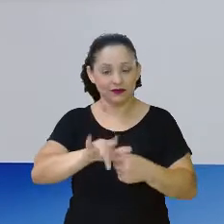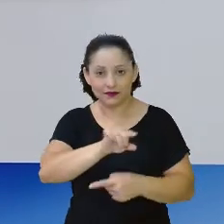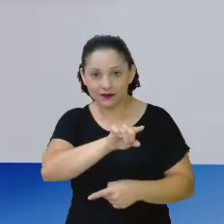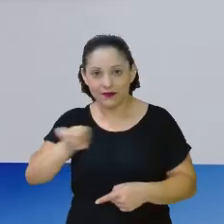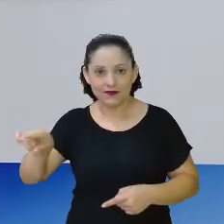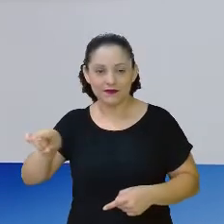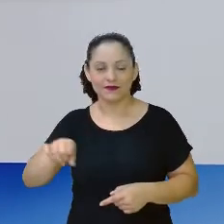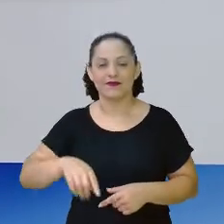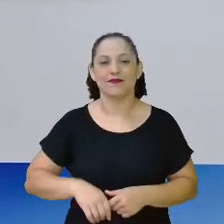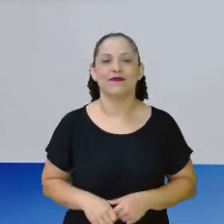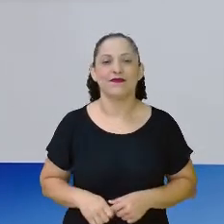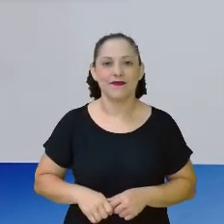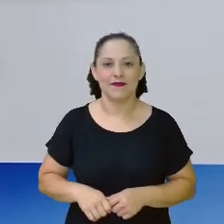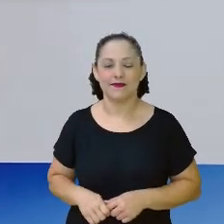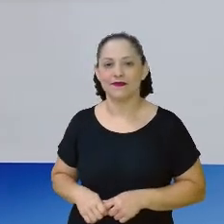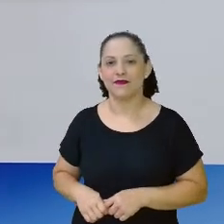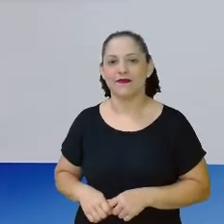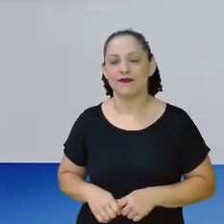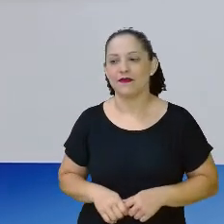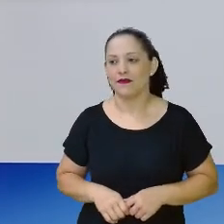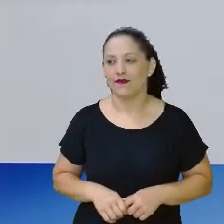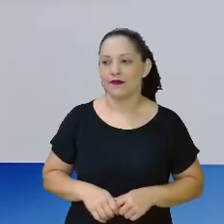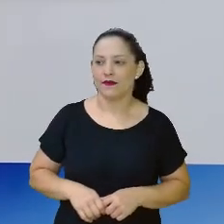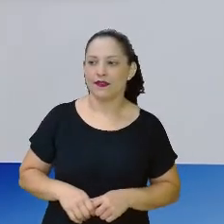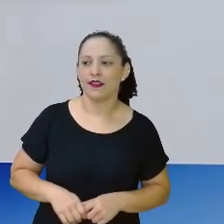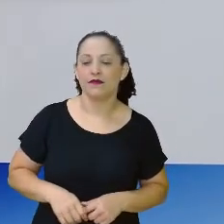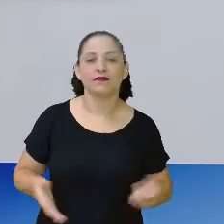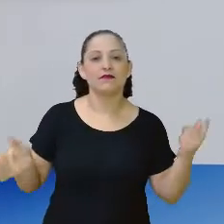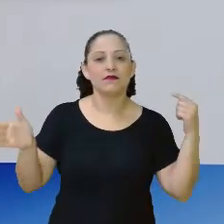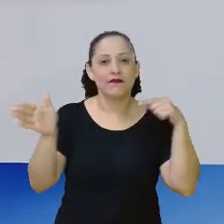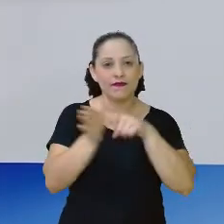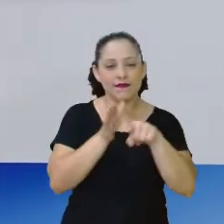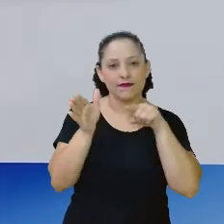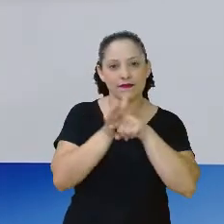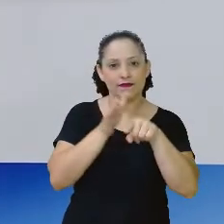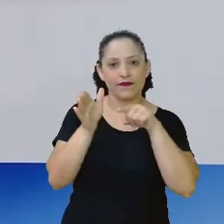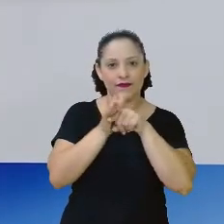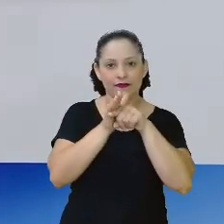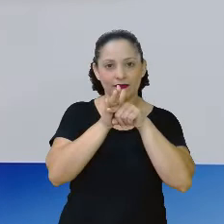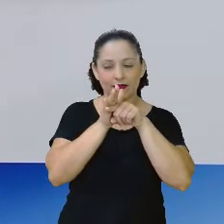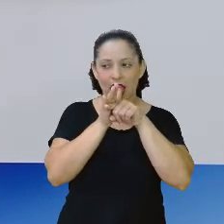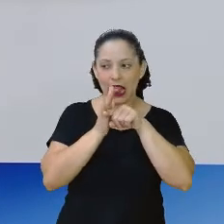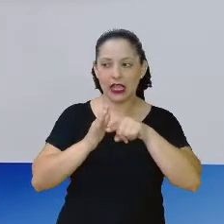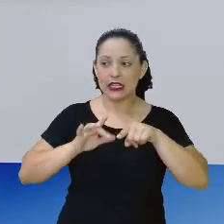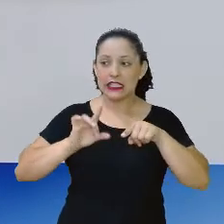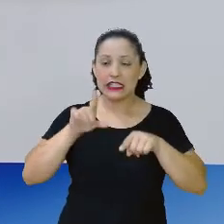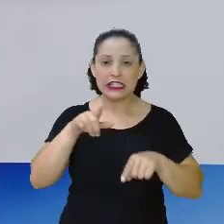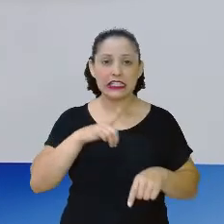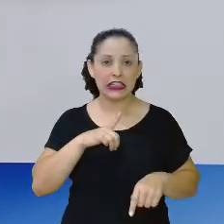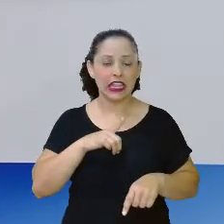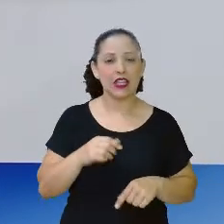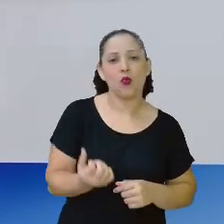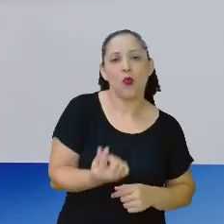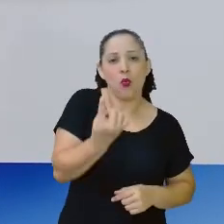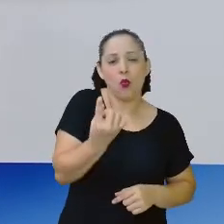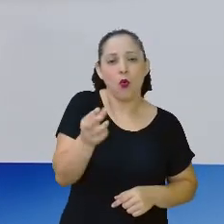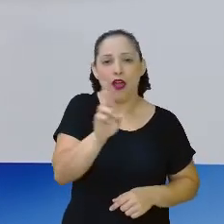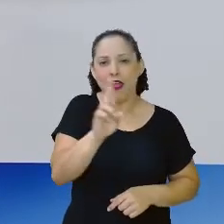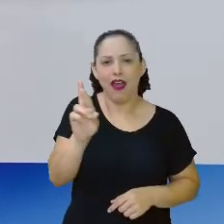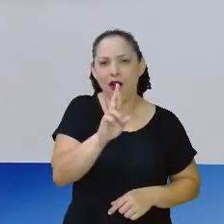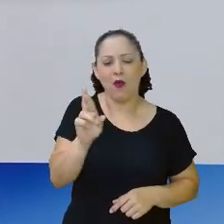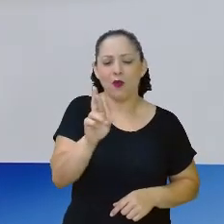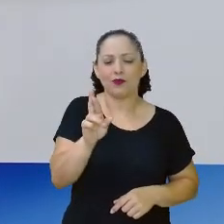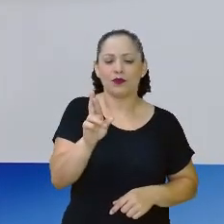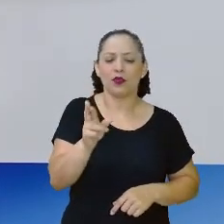vocês. Aí, eu pergunto, se eu tenho um pedacinho de um real, ou seja, o décimo de um